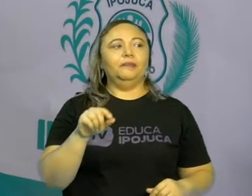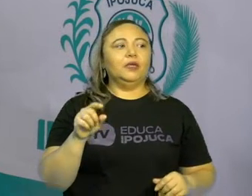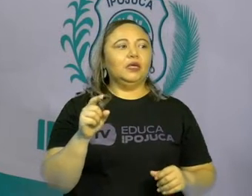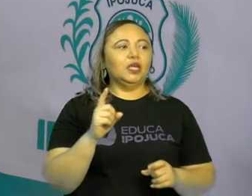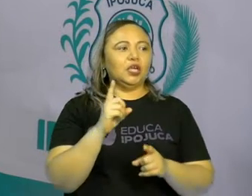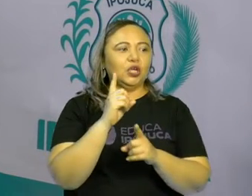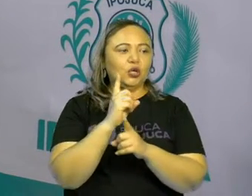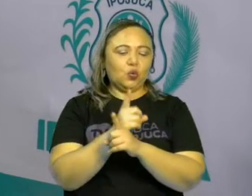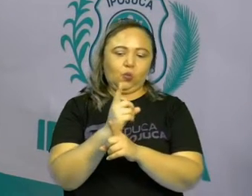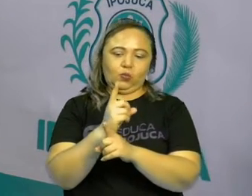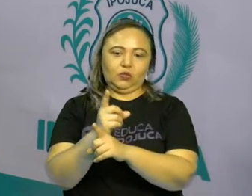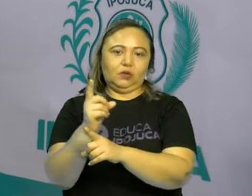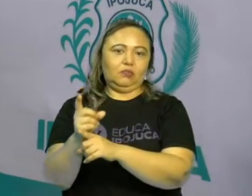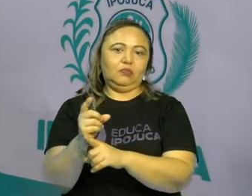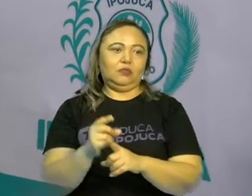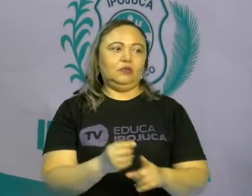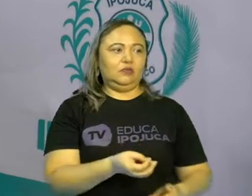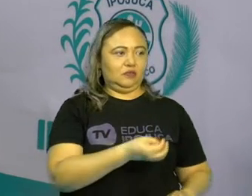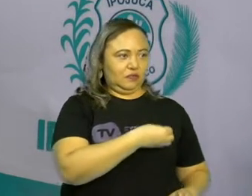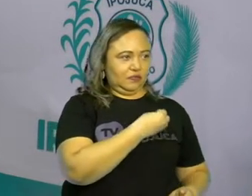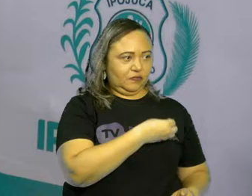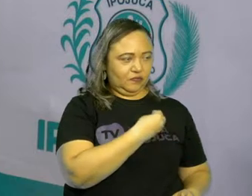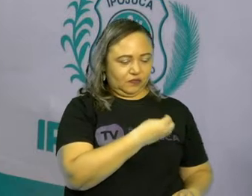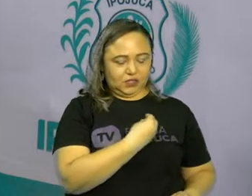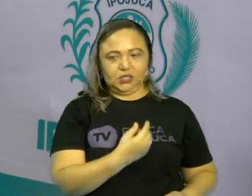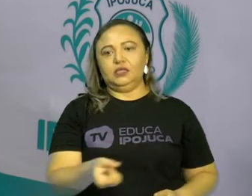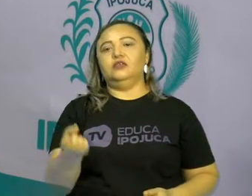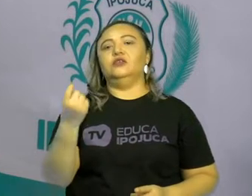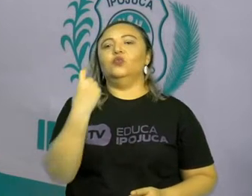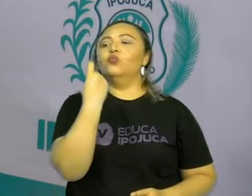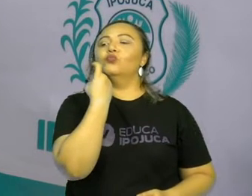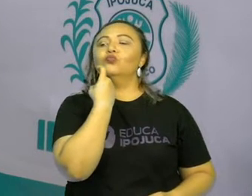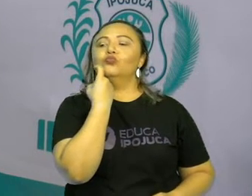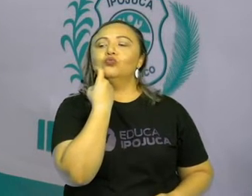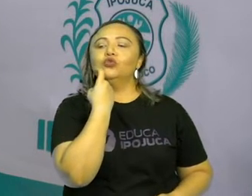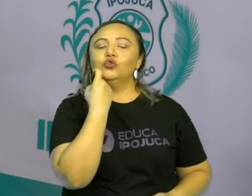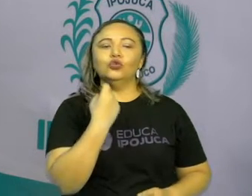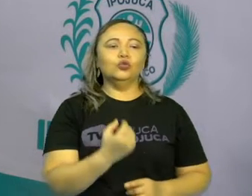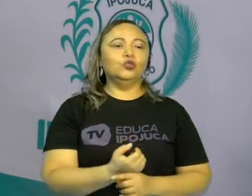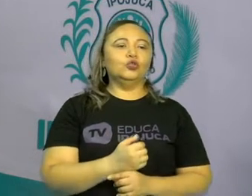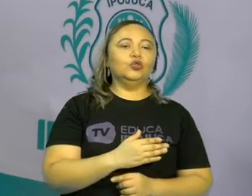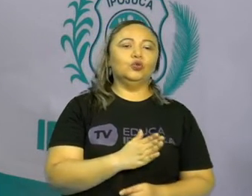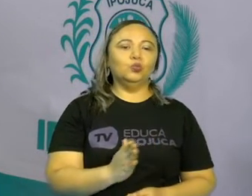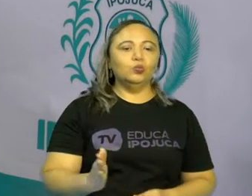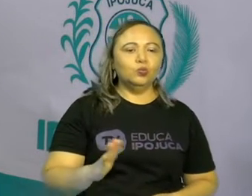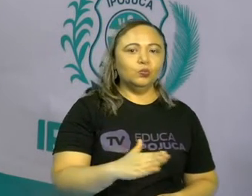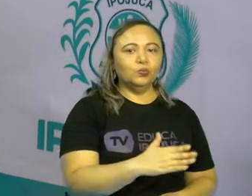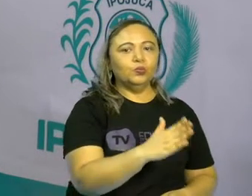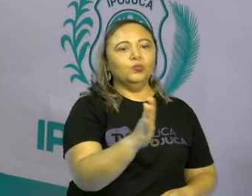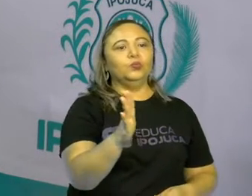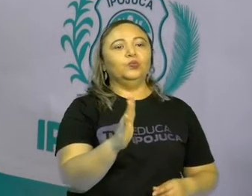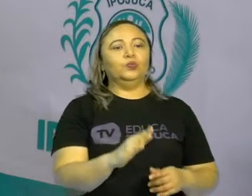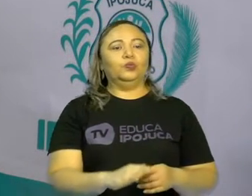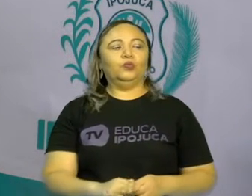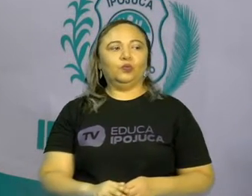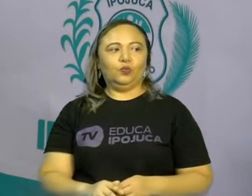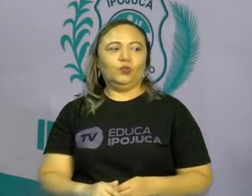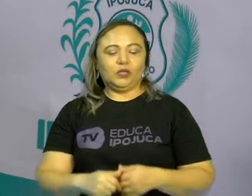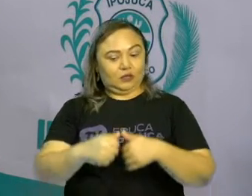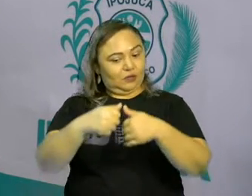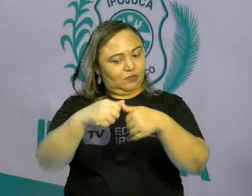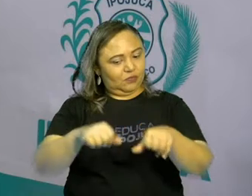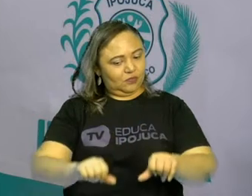tem aí os peixinhos, as algas que habitam no fundo do mar.